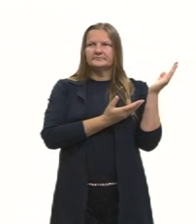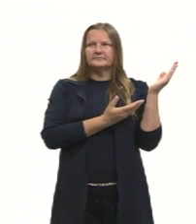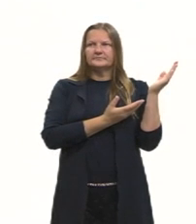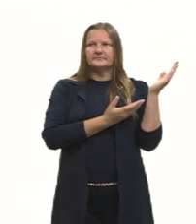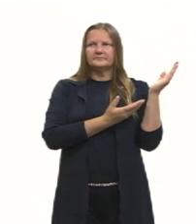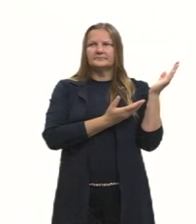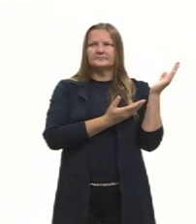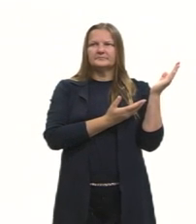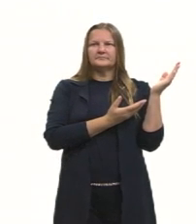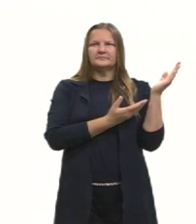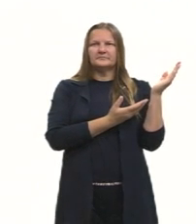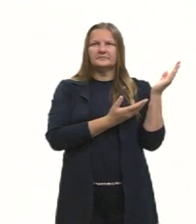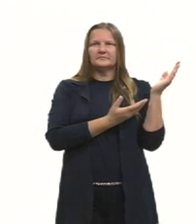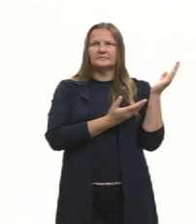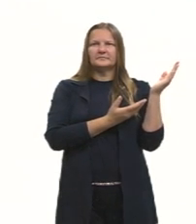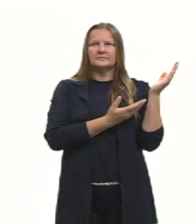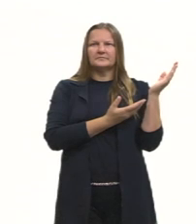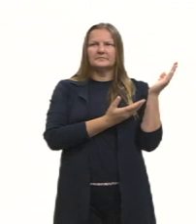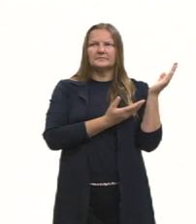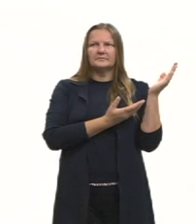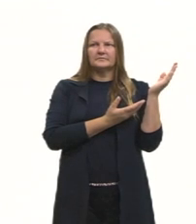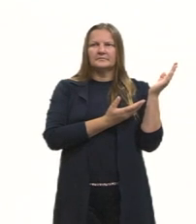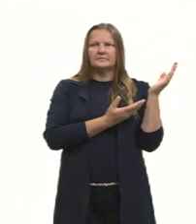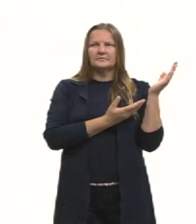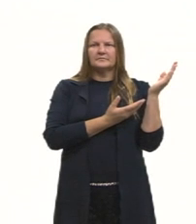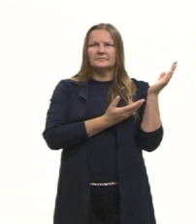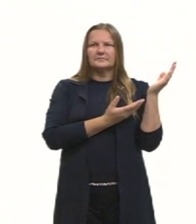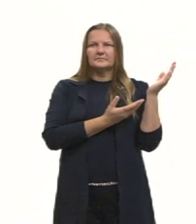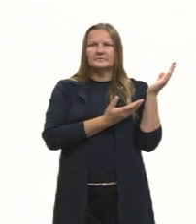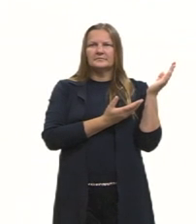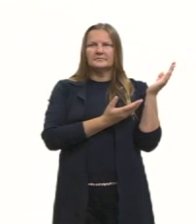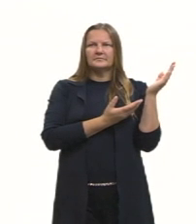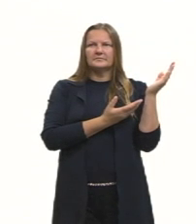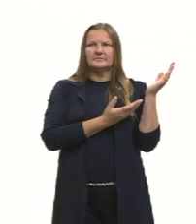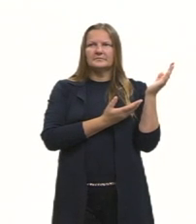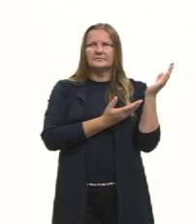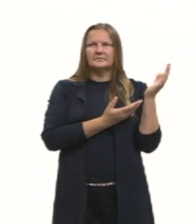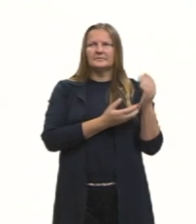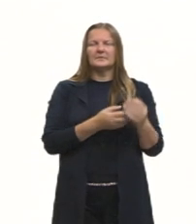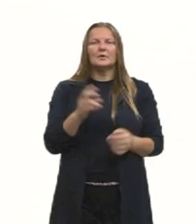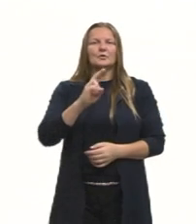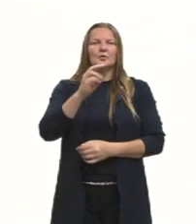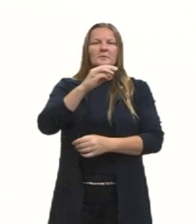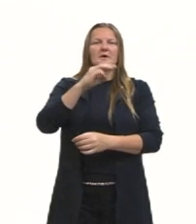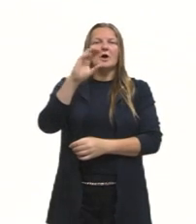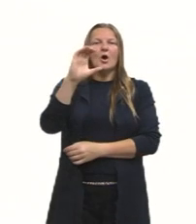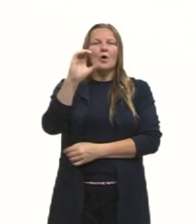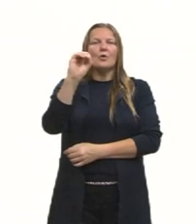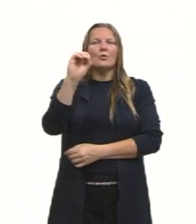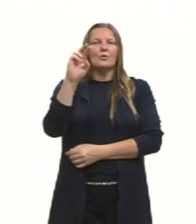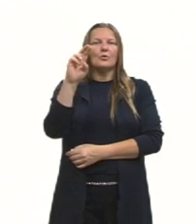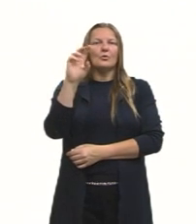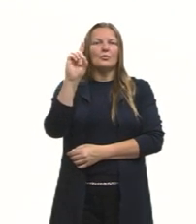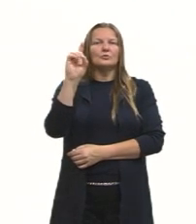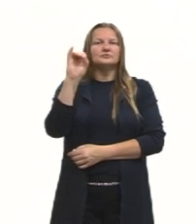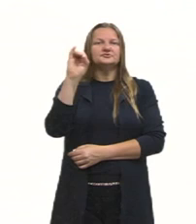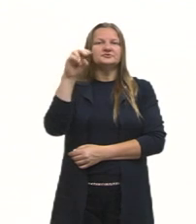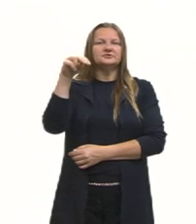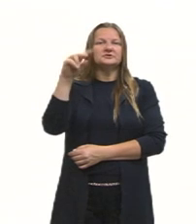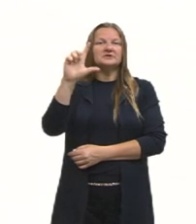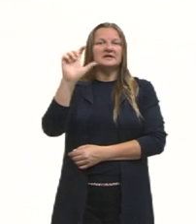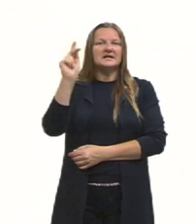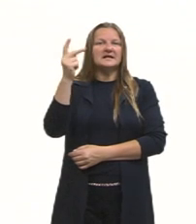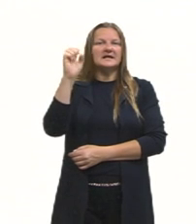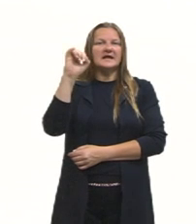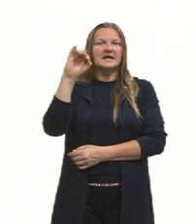dobramentos modernos, ela se refere a essa formação de cordilheiras novas. Para nós aqui do sul, por exemplo, a cordilheira dos Andes.